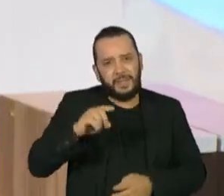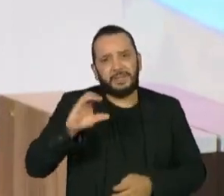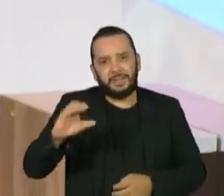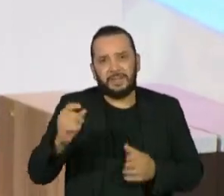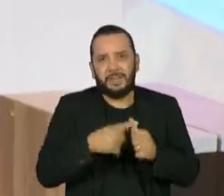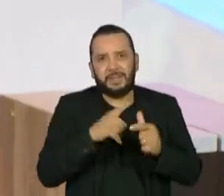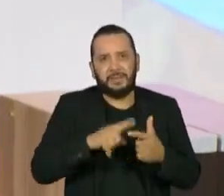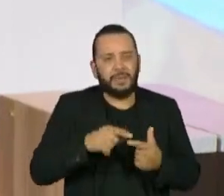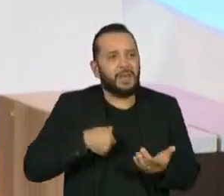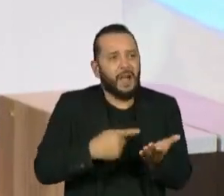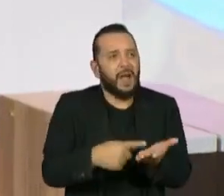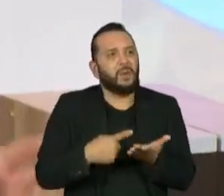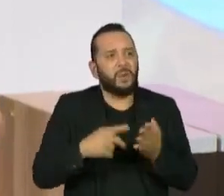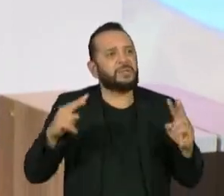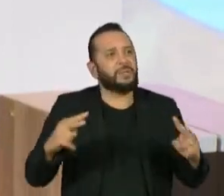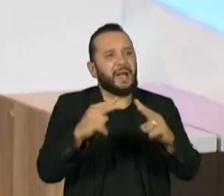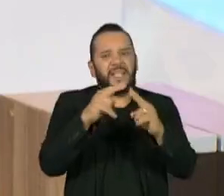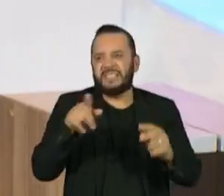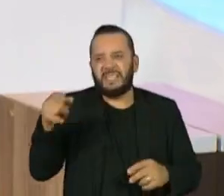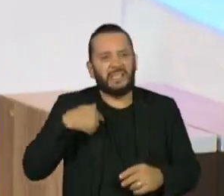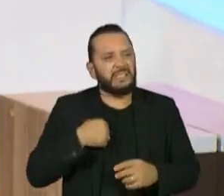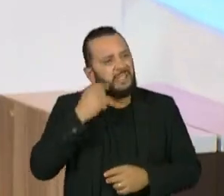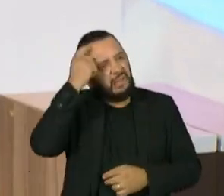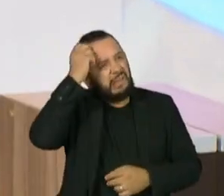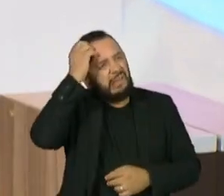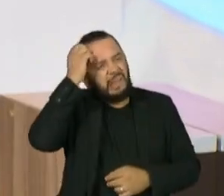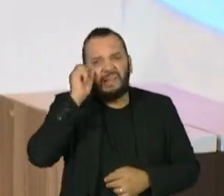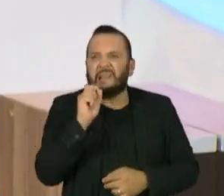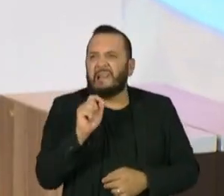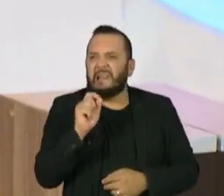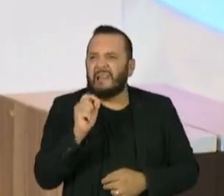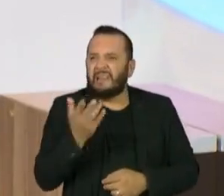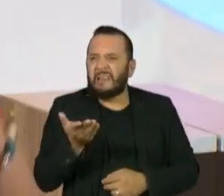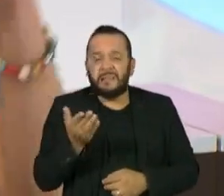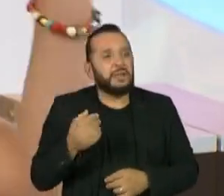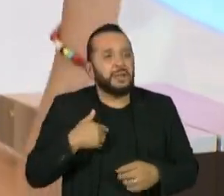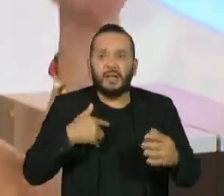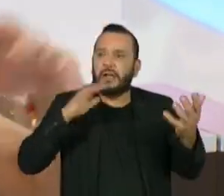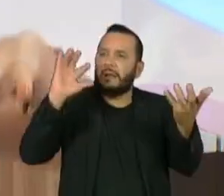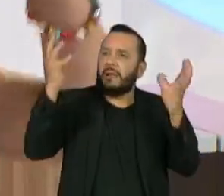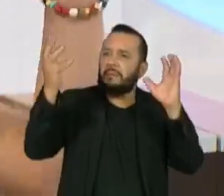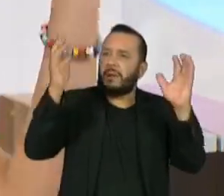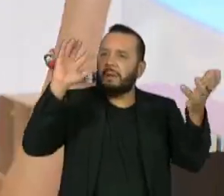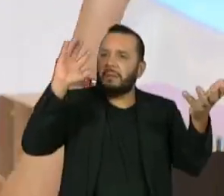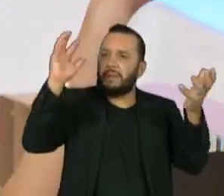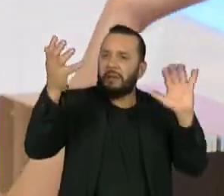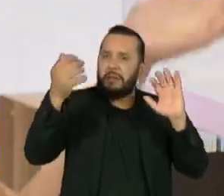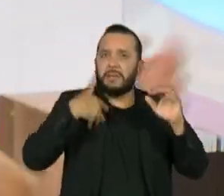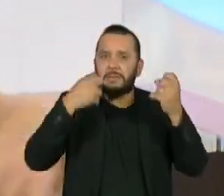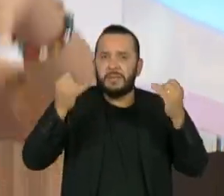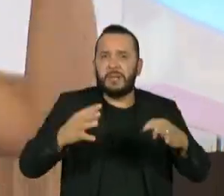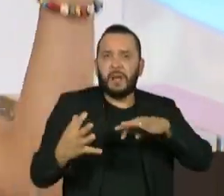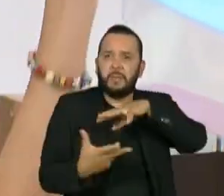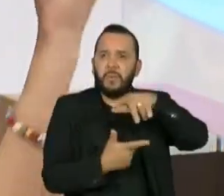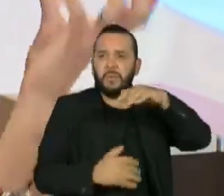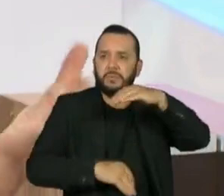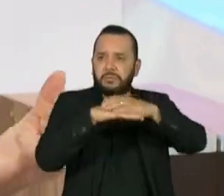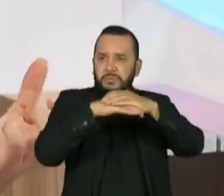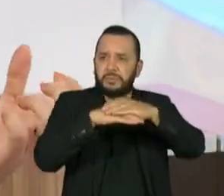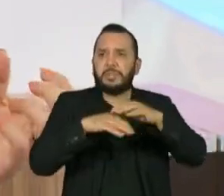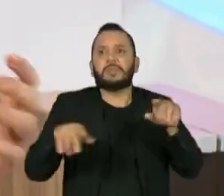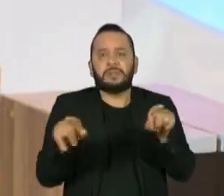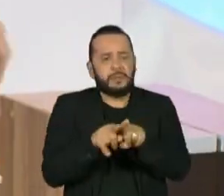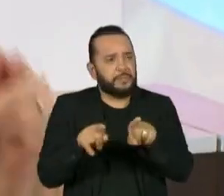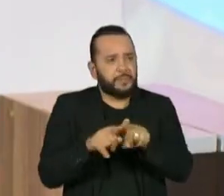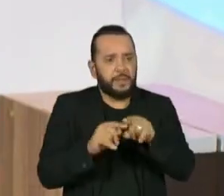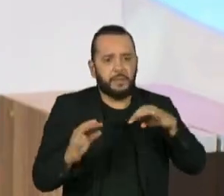Acordo de Paris. Às vezes a gente acha que falar de mudança climática é falar só do efeito estufa, da camada de